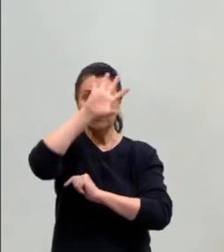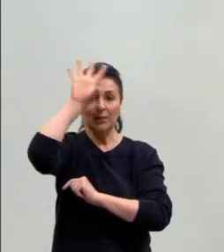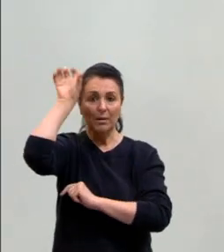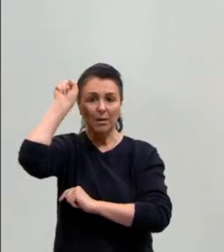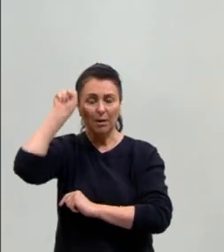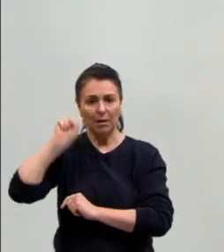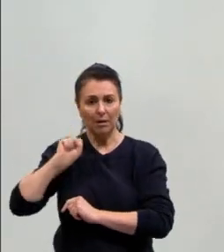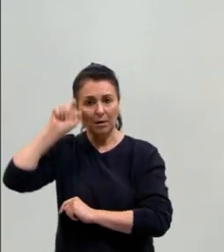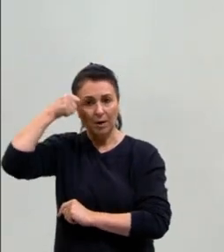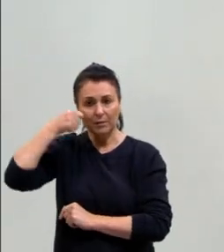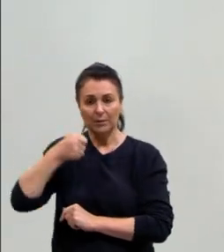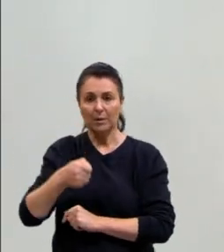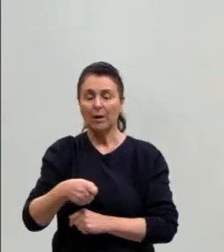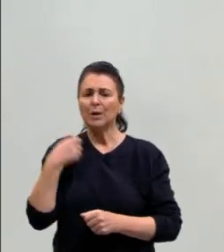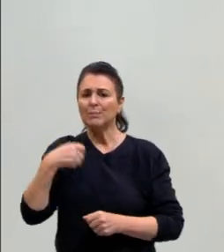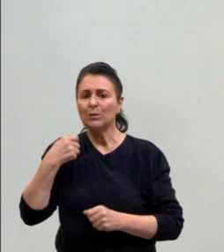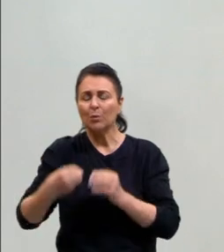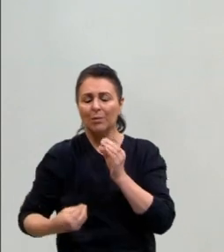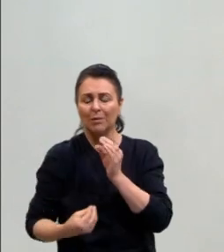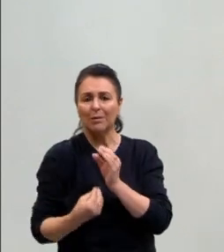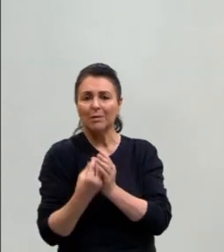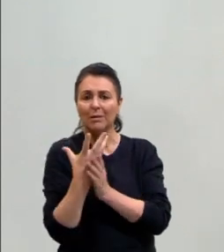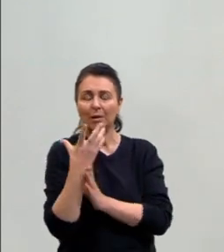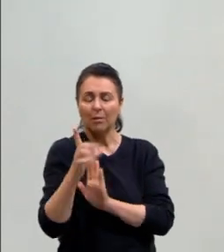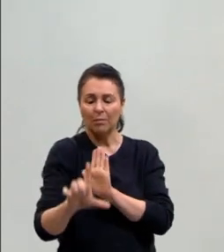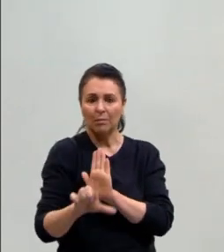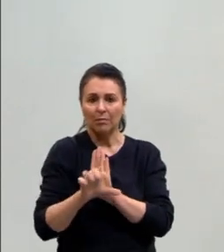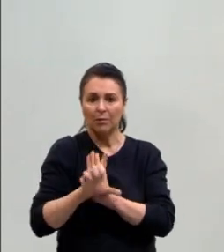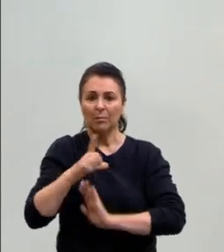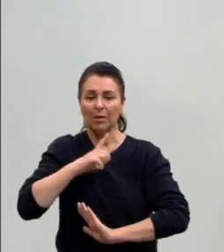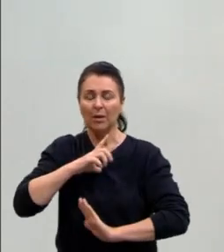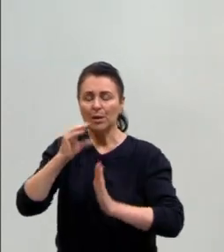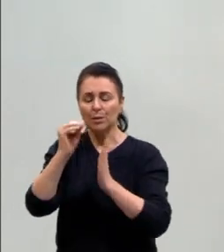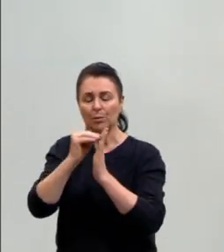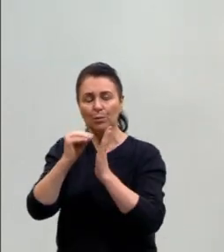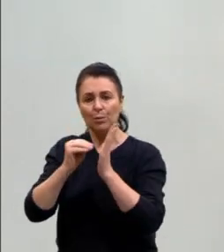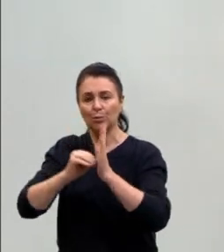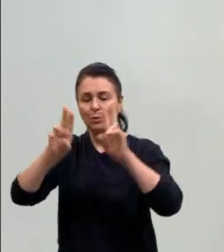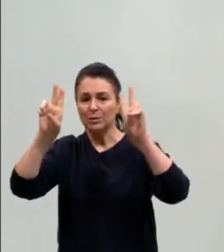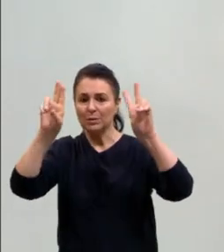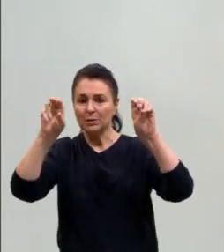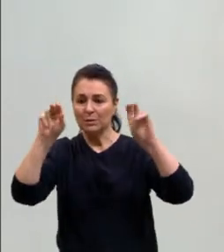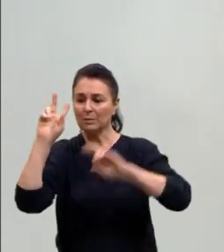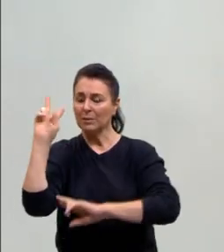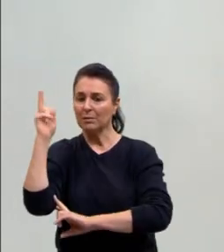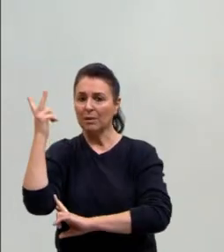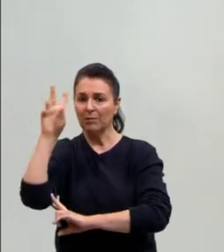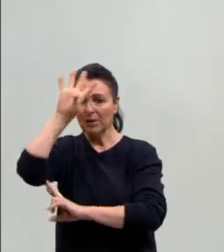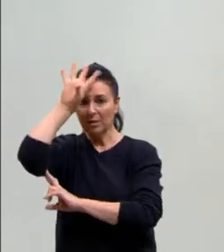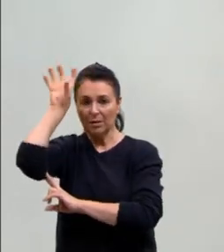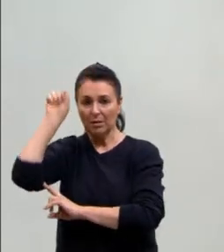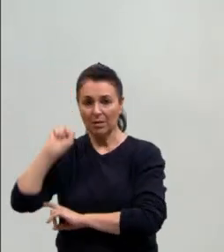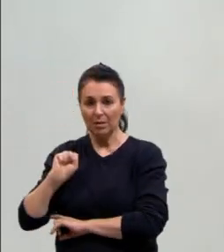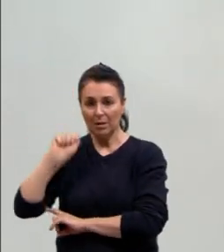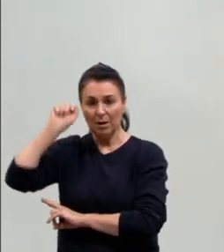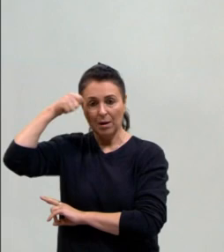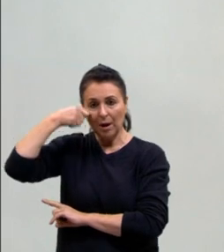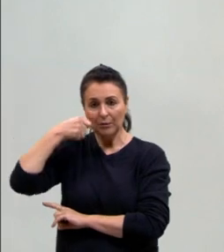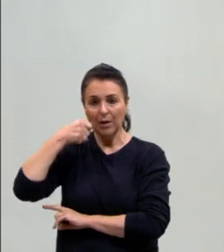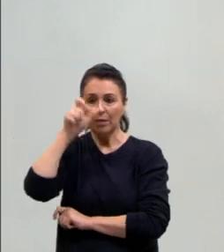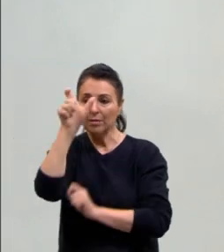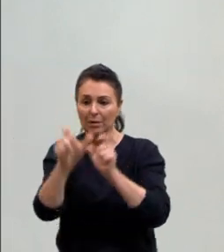lei para garantir a presença desses conteúdos, desses temas sobre a história da África, dos